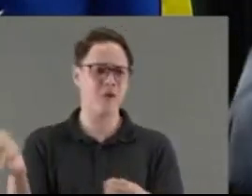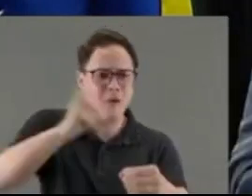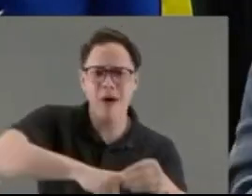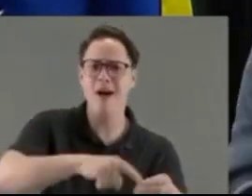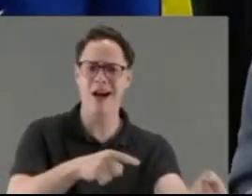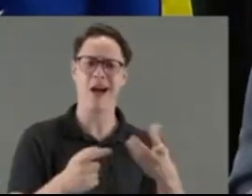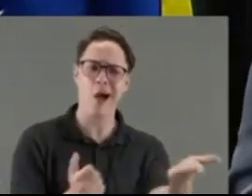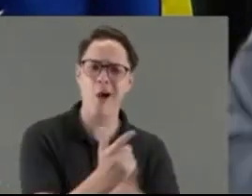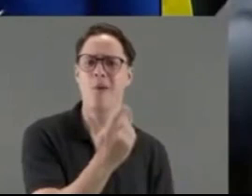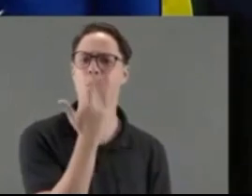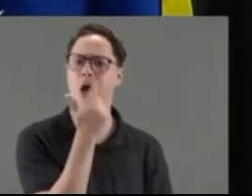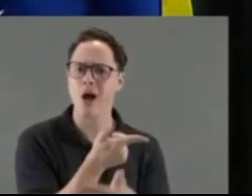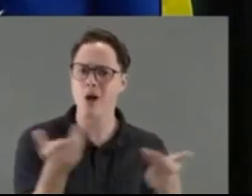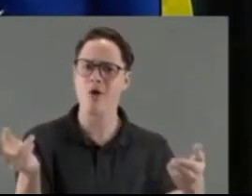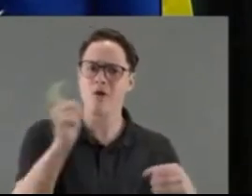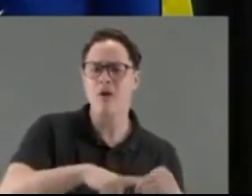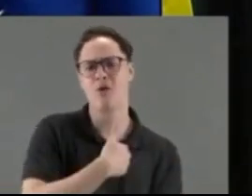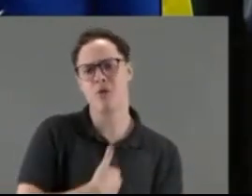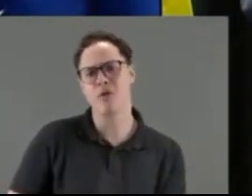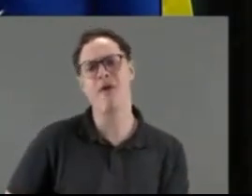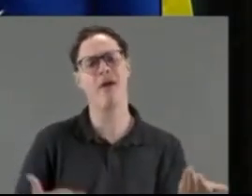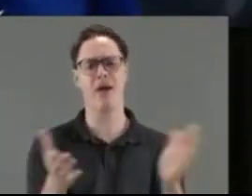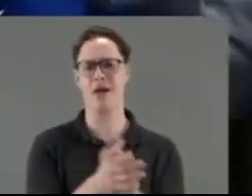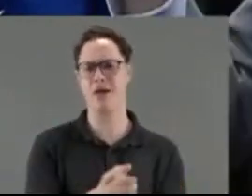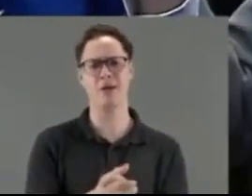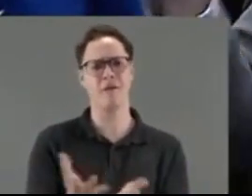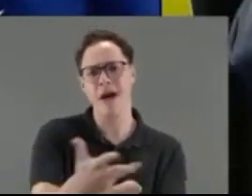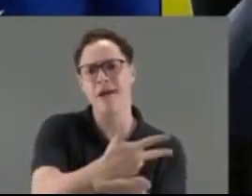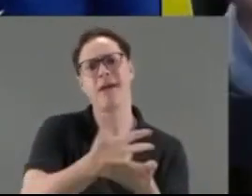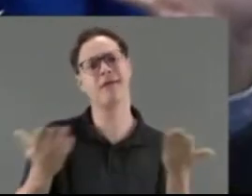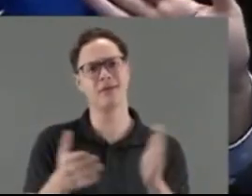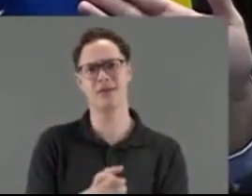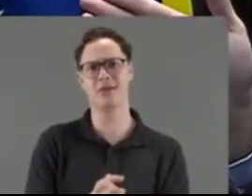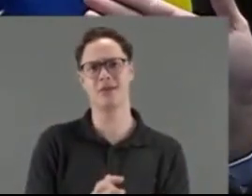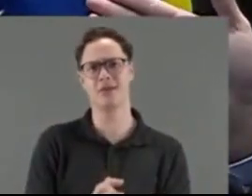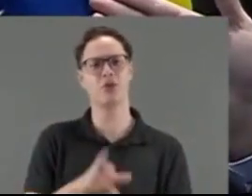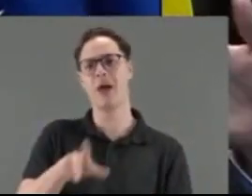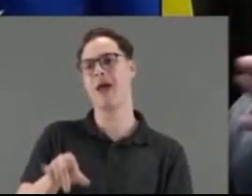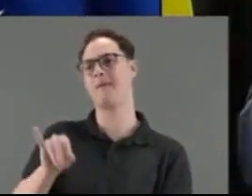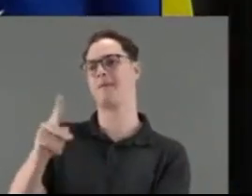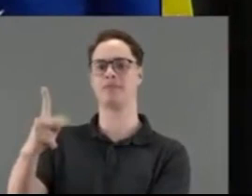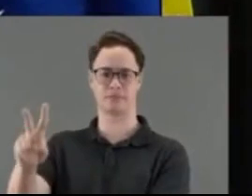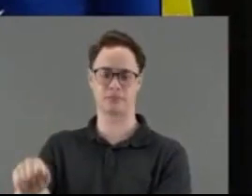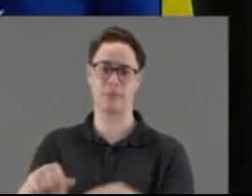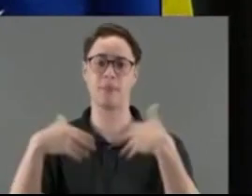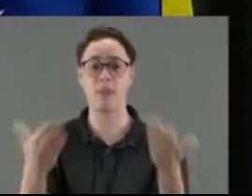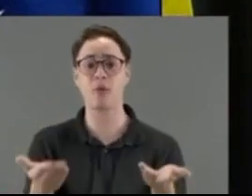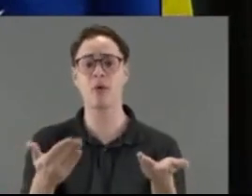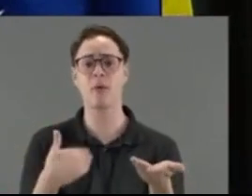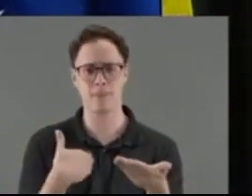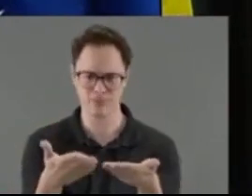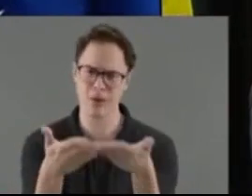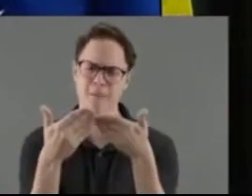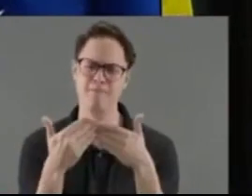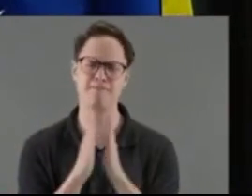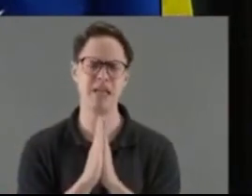esse dinheiro para o governo? Ou vai arrecadar da mesma forma? Vai arrecadar de outra forma? Não vai arrecadar com o IPVA? Então, eu quero pedir humildemente